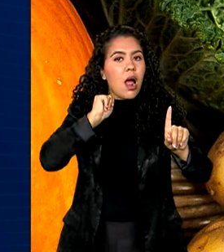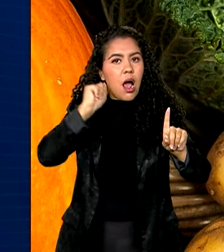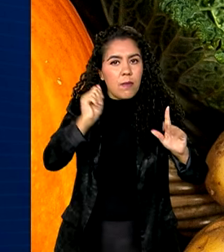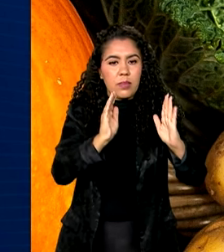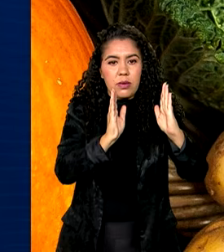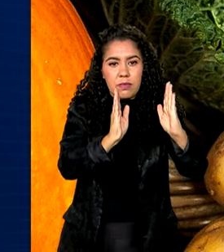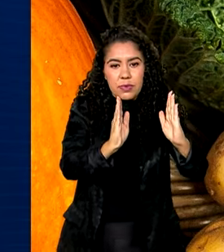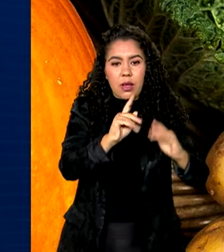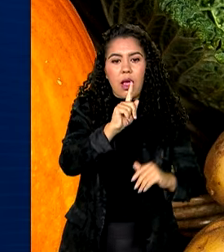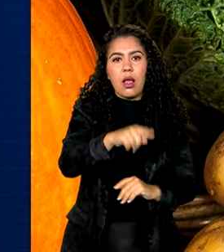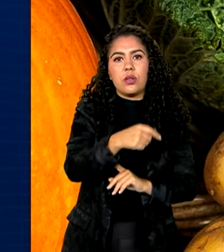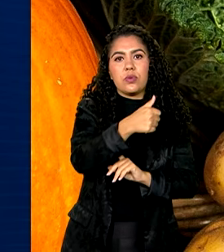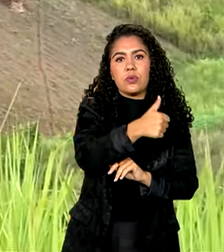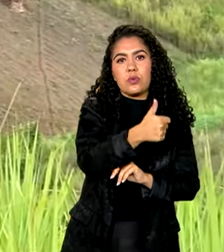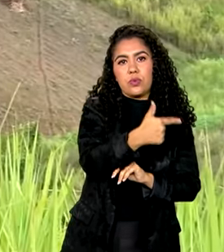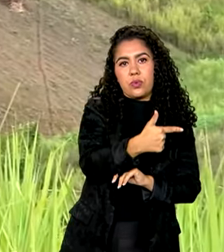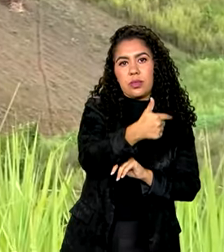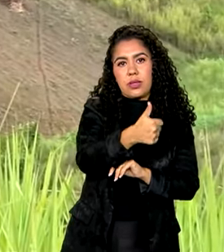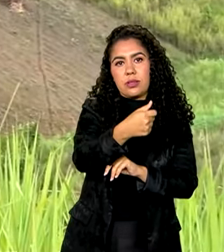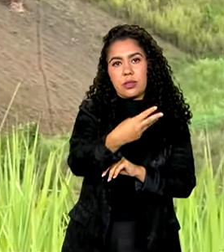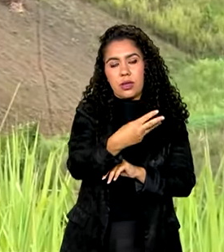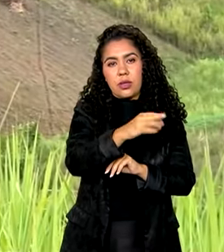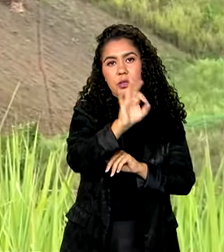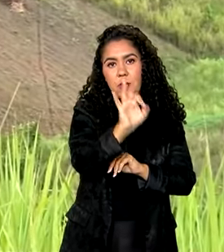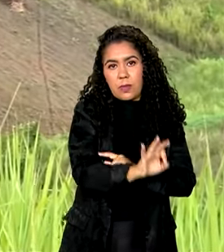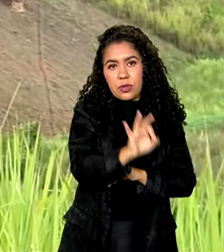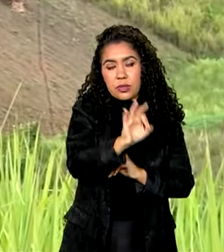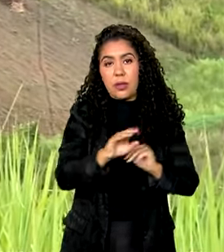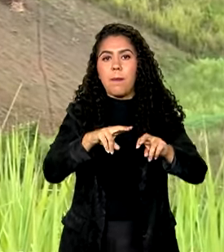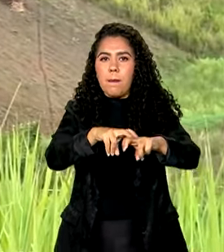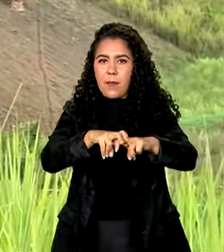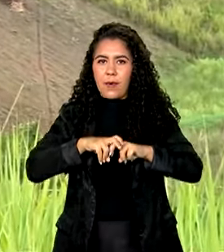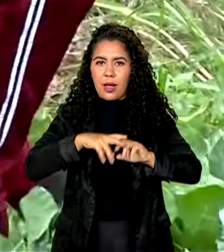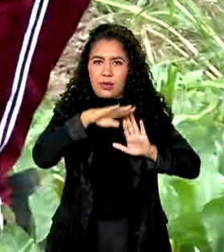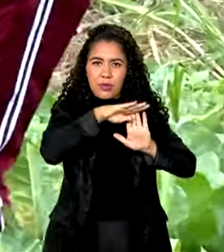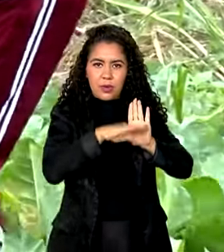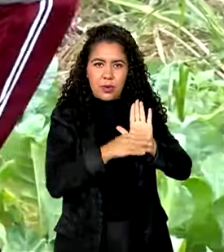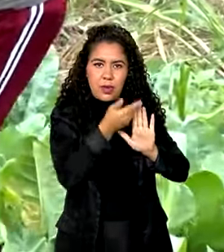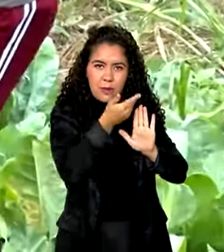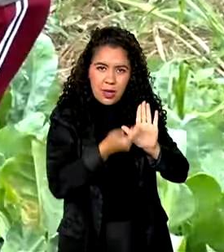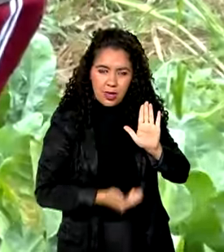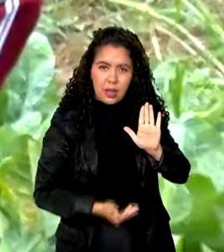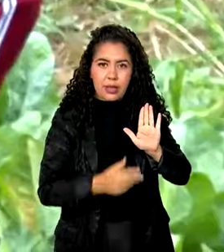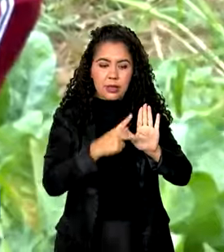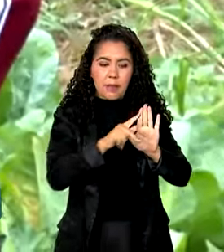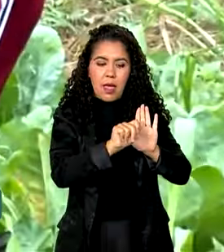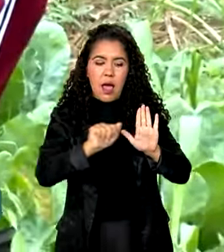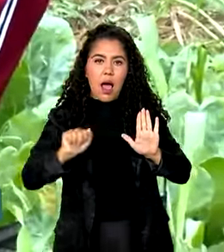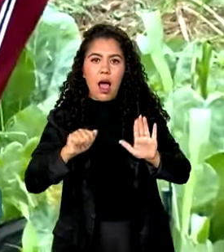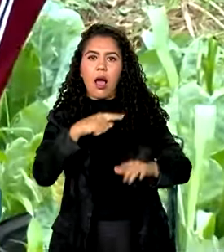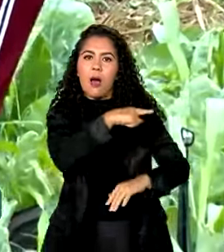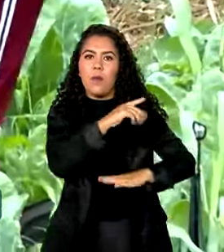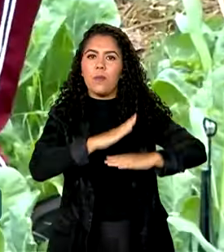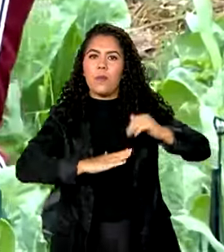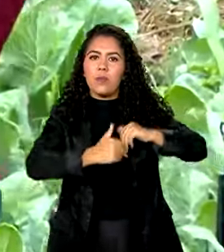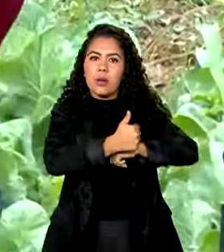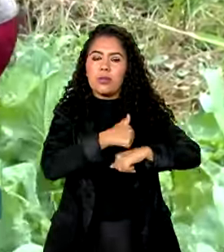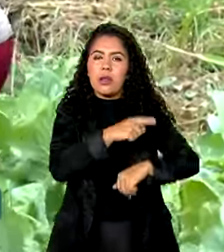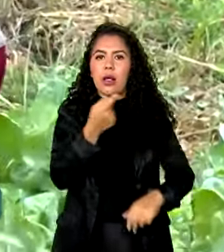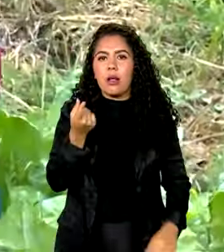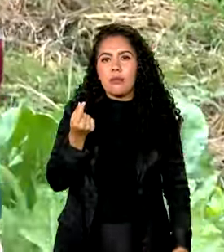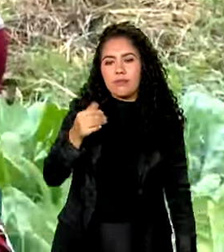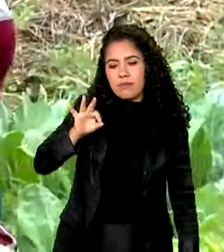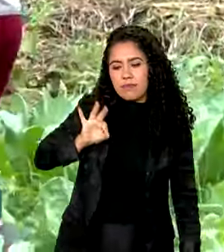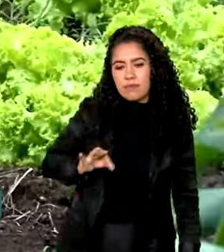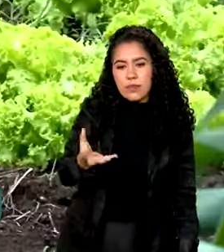213%. Com o PAA, o pequeno agricultor familiar recebe uma verba que o ajuda a sustentar a